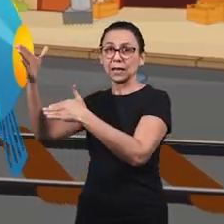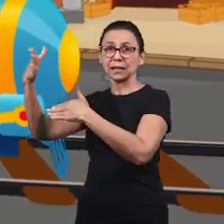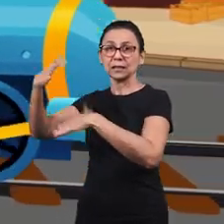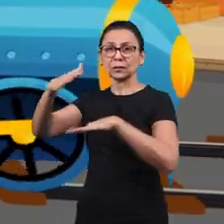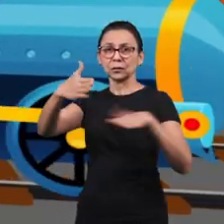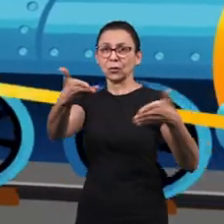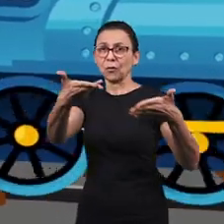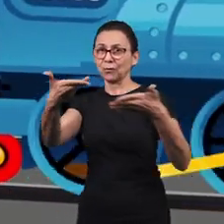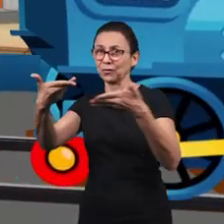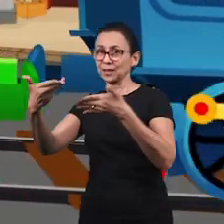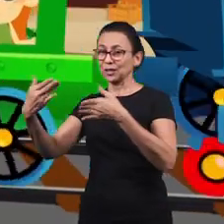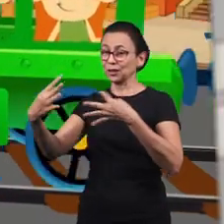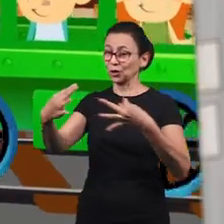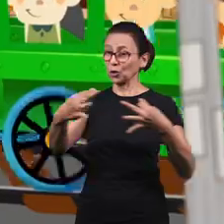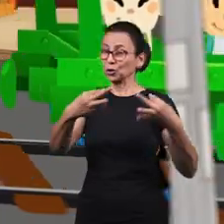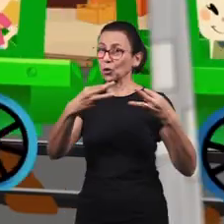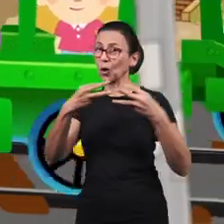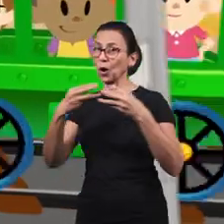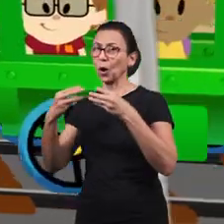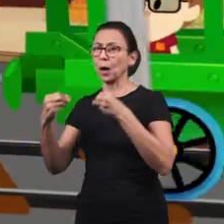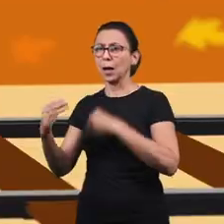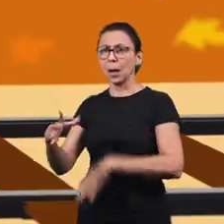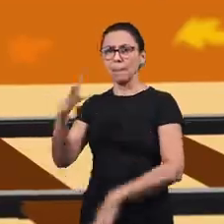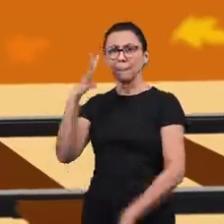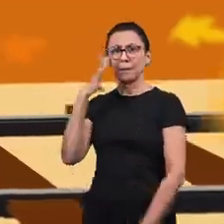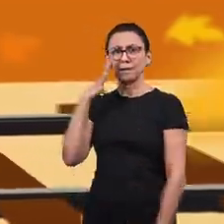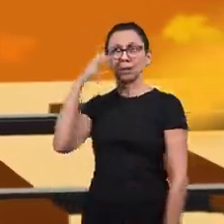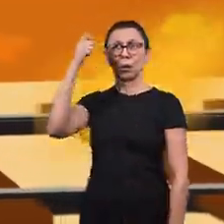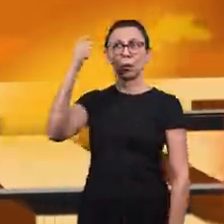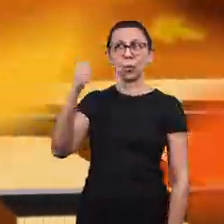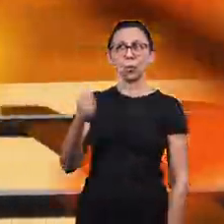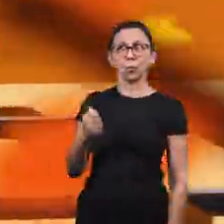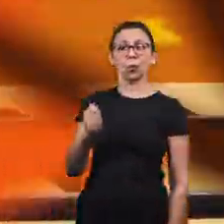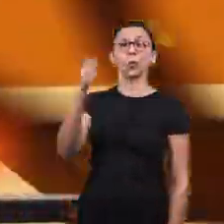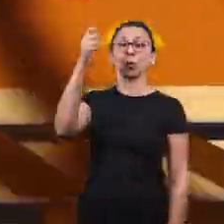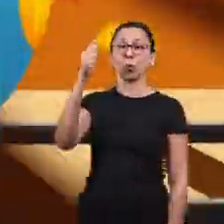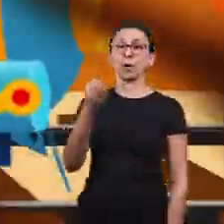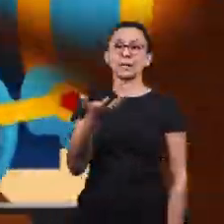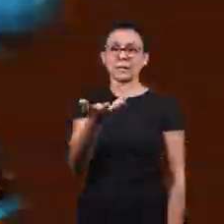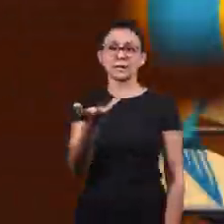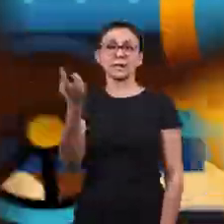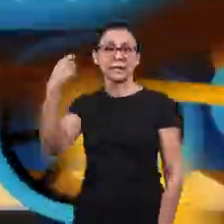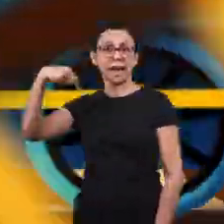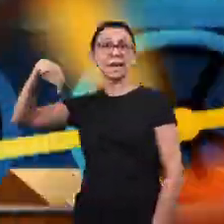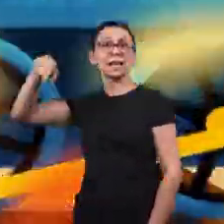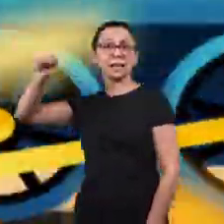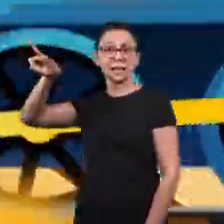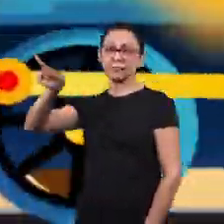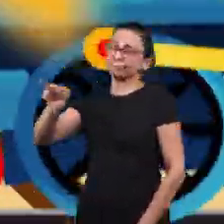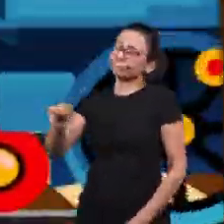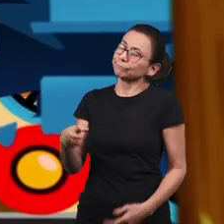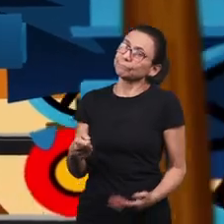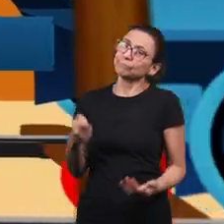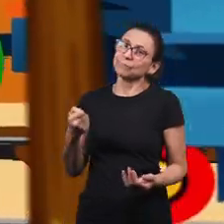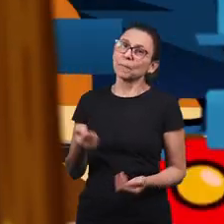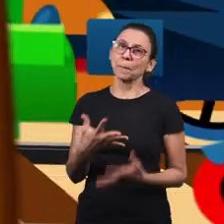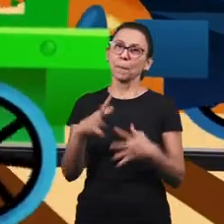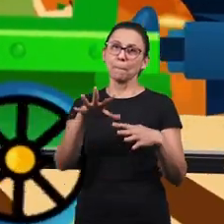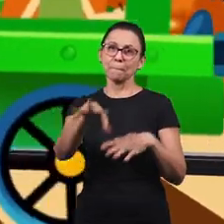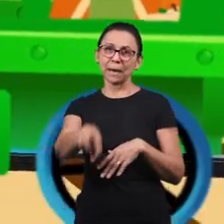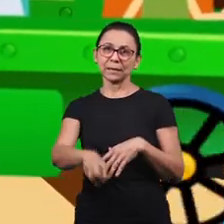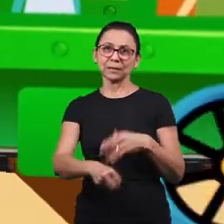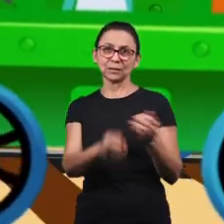Cristo é o o Jesus da Jesus hora queres ir também Recebe o teu